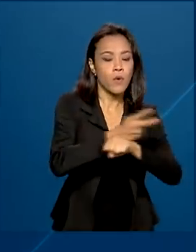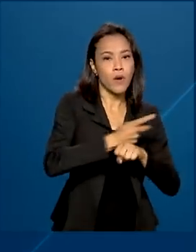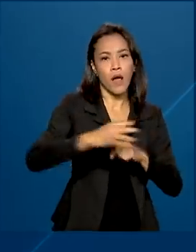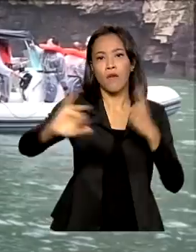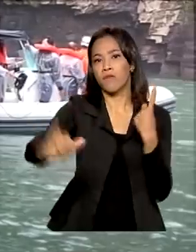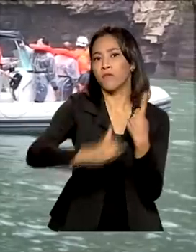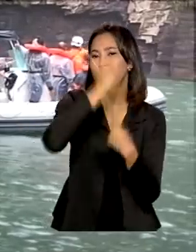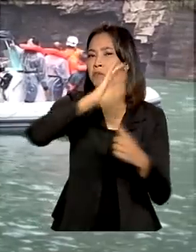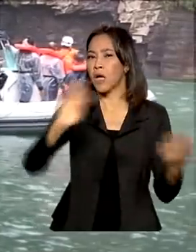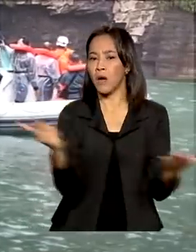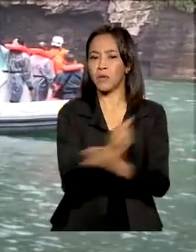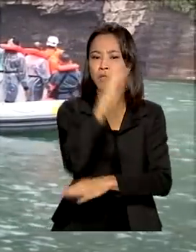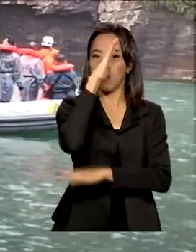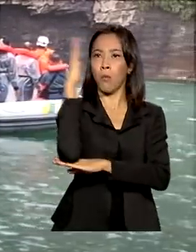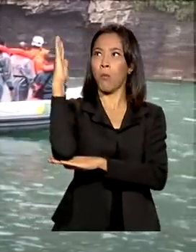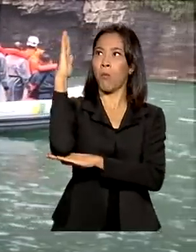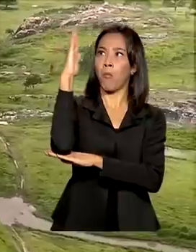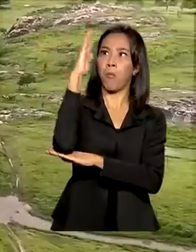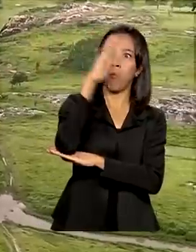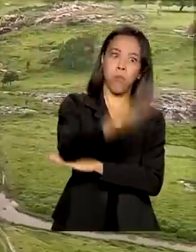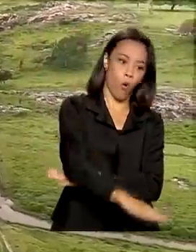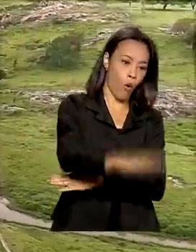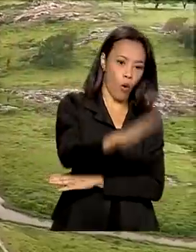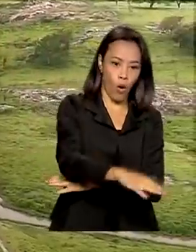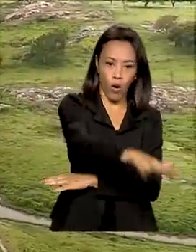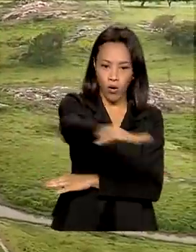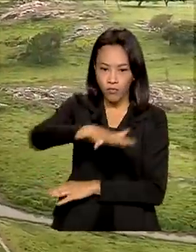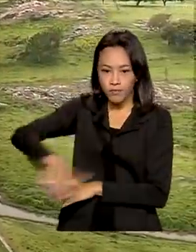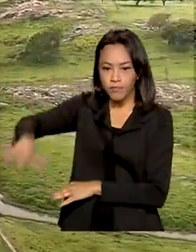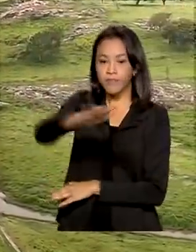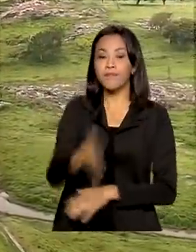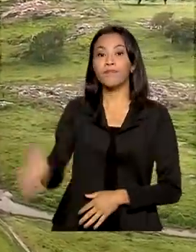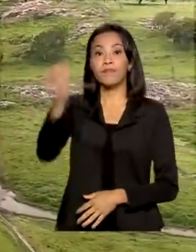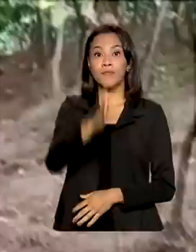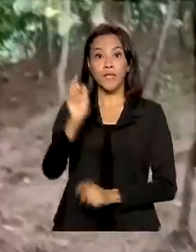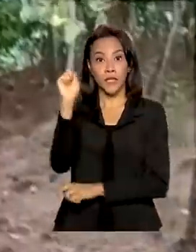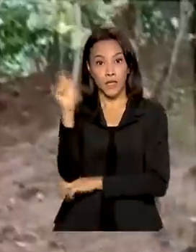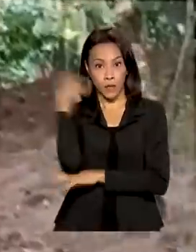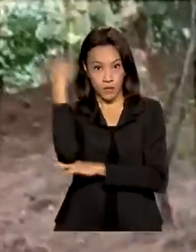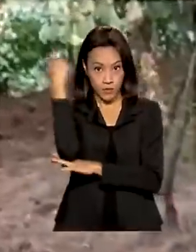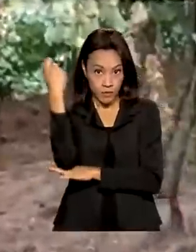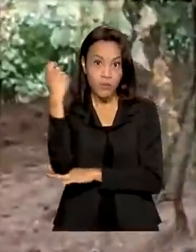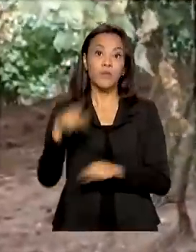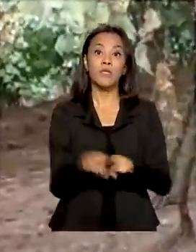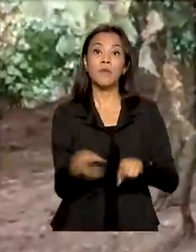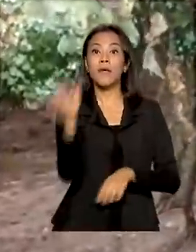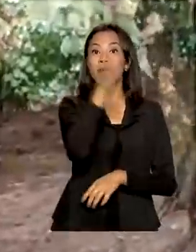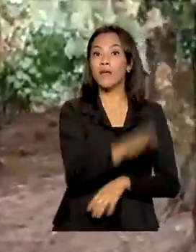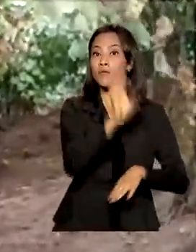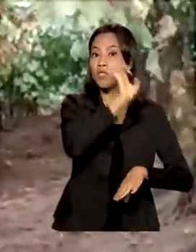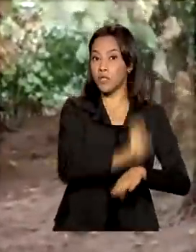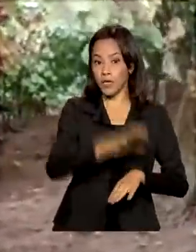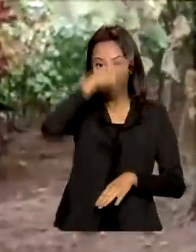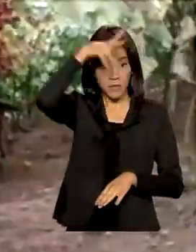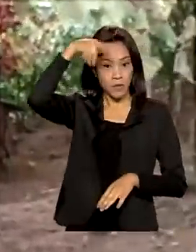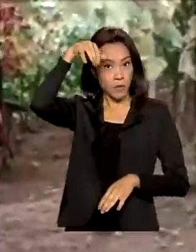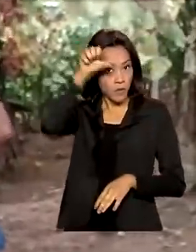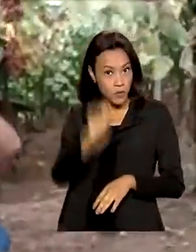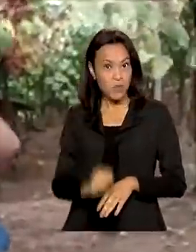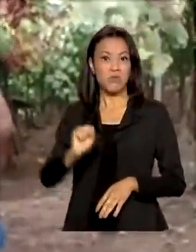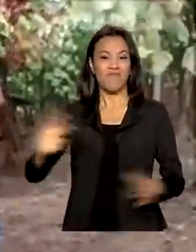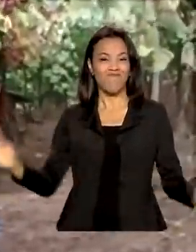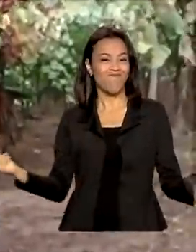deslizamento em Capitólio. Produtores rurais do Rio Grande do Sul e do Mato Grosso do Sul são afetados pela